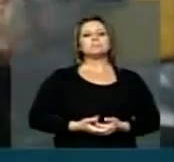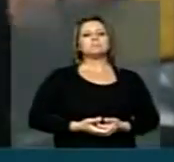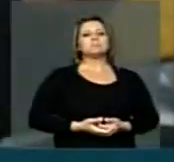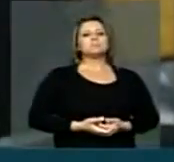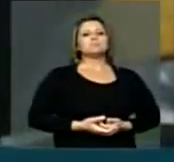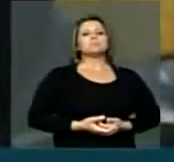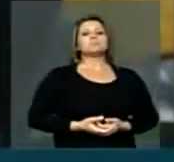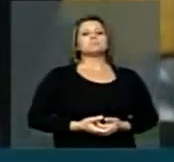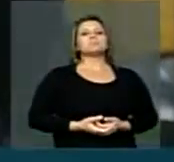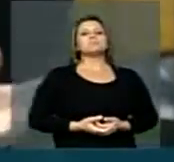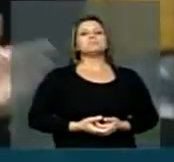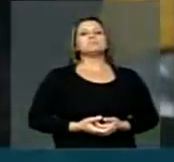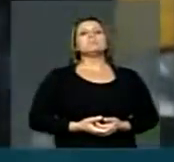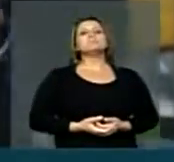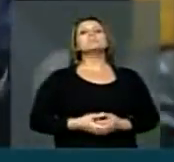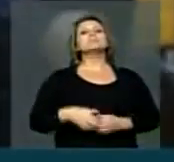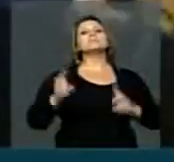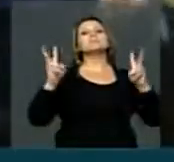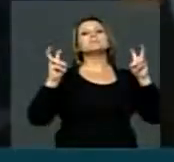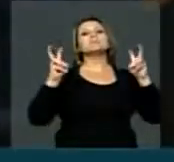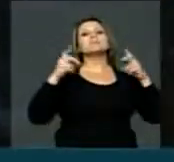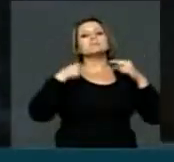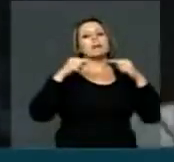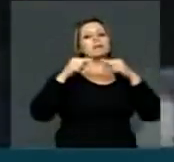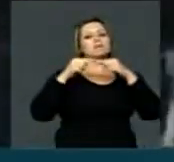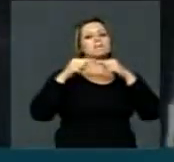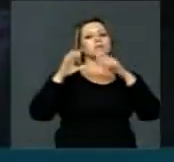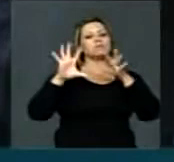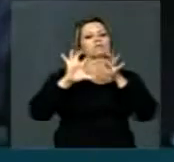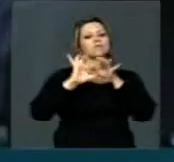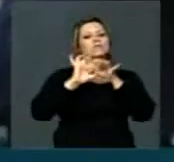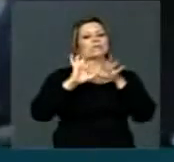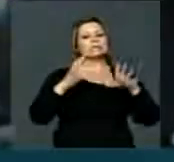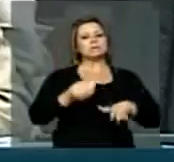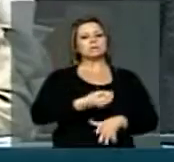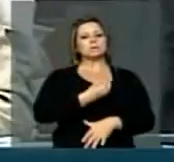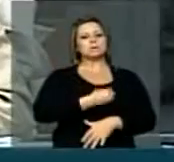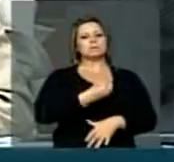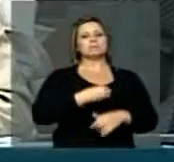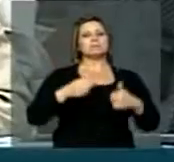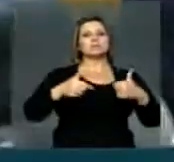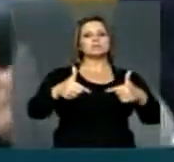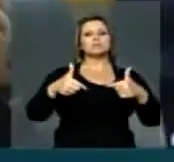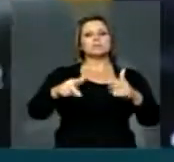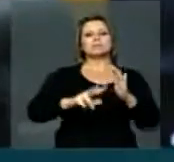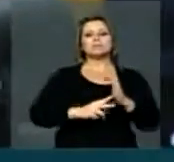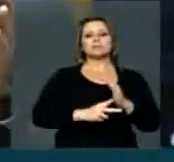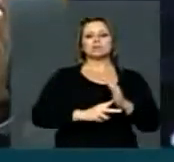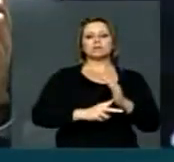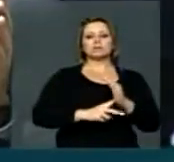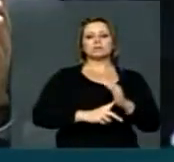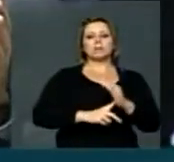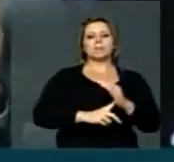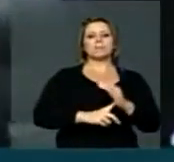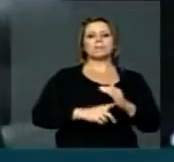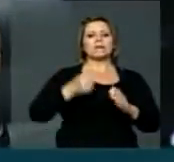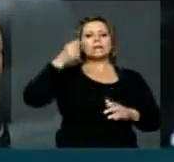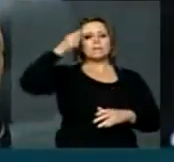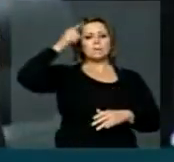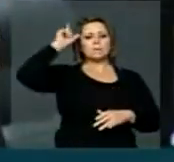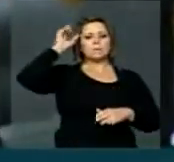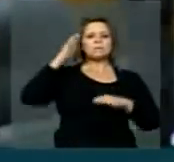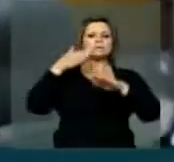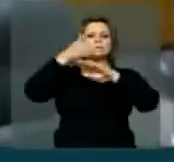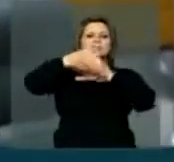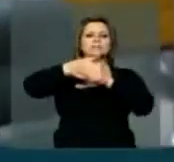vinculação com a sua vida como trabalhador, líder sindical, militante operário. Nós estivemos ontem no